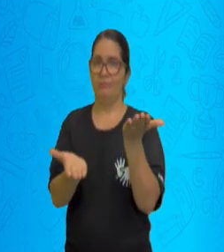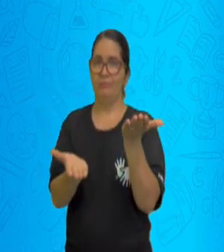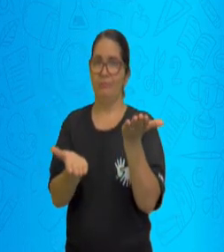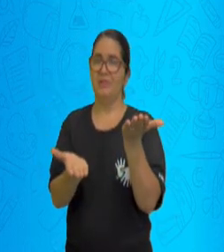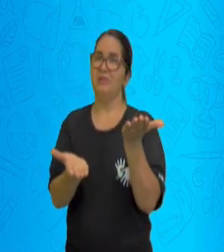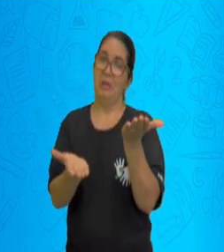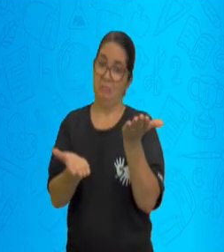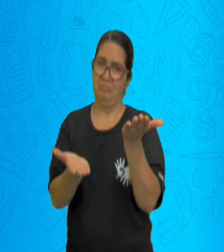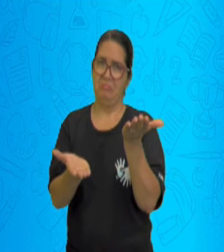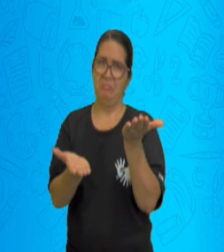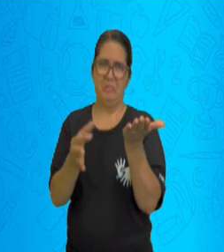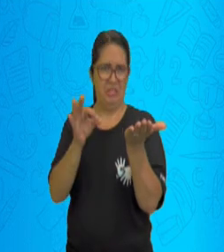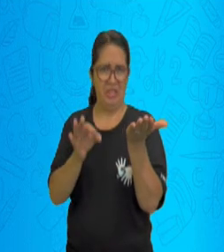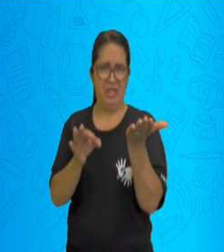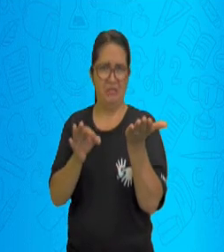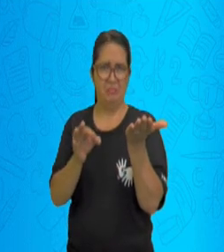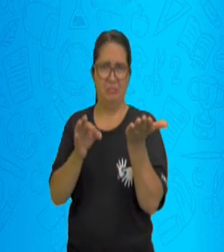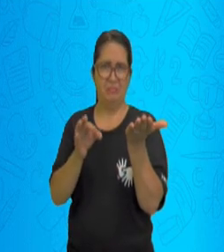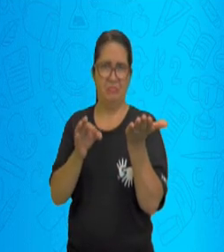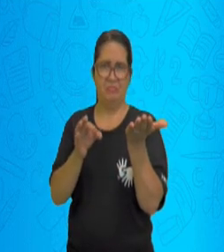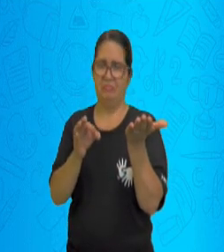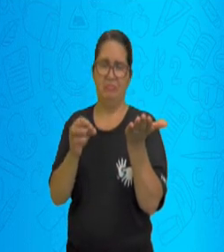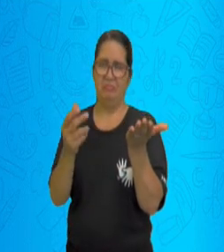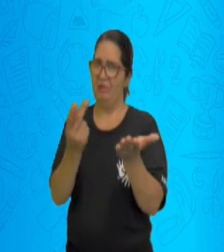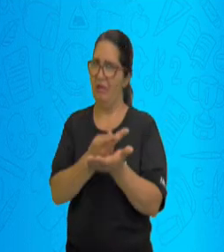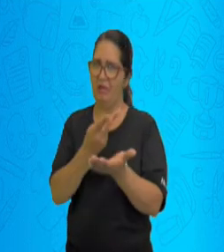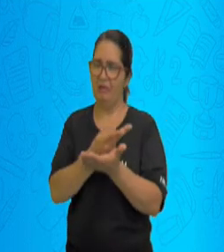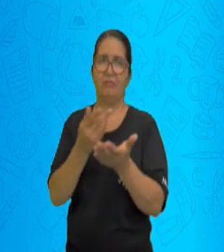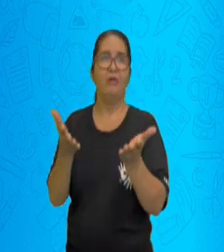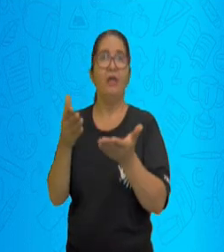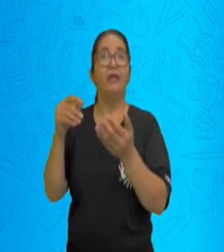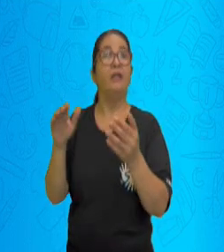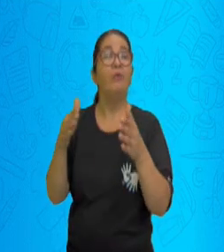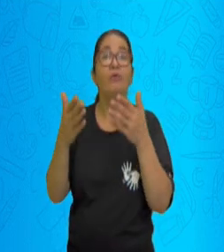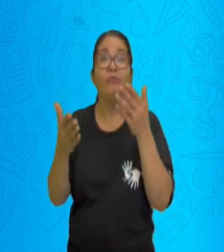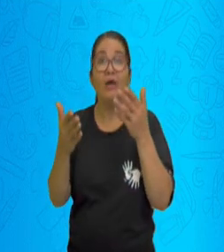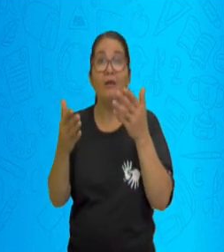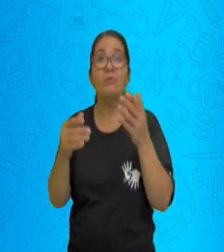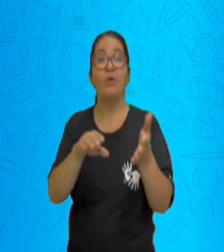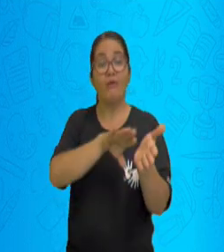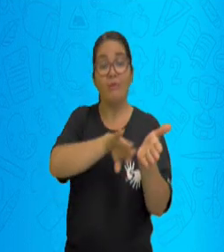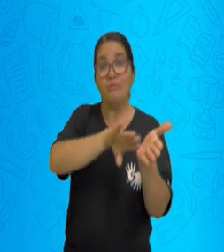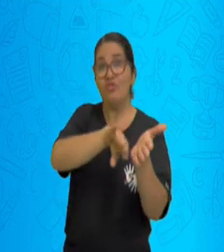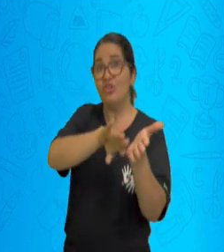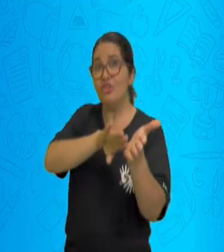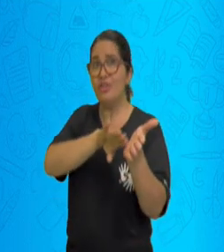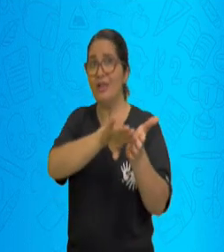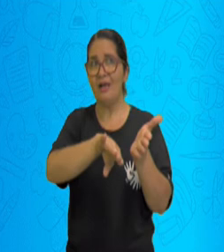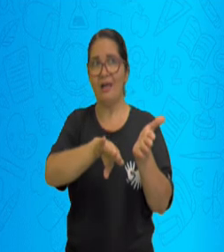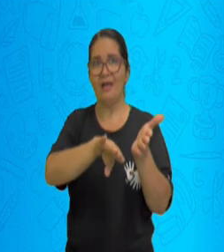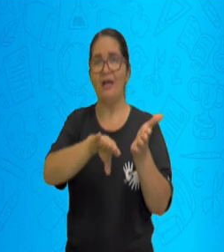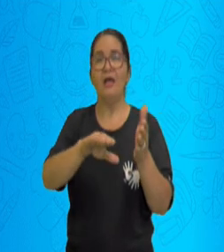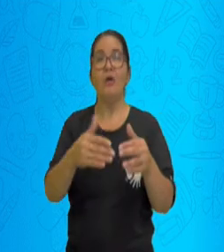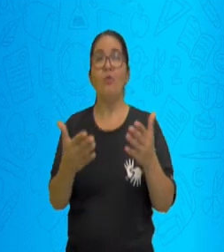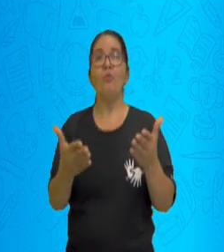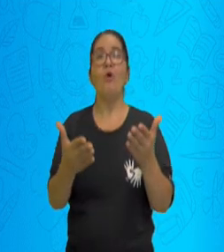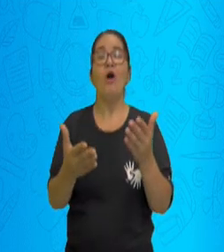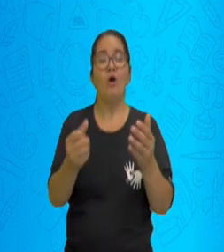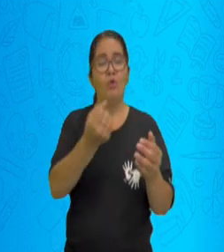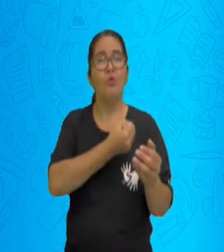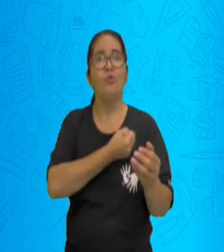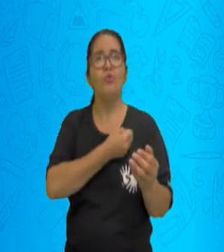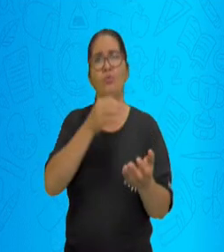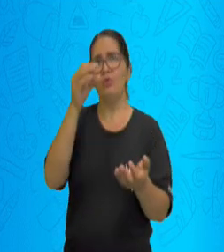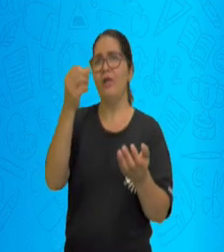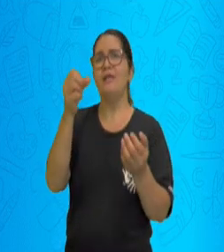está em desequilíbrio. O a gente pode fazer? Vamos cortar 1 de cada lado e descobrir qual é esse número. Então, vamos lá. Corta